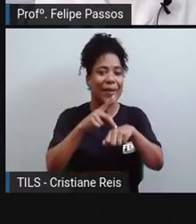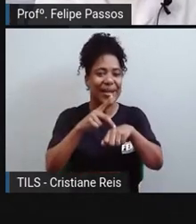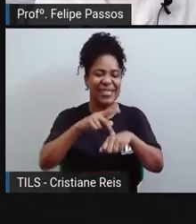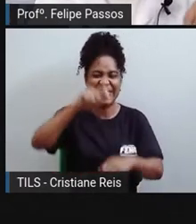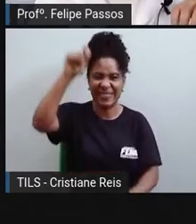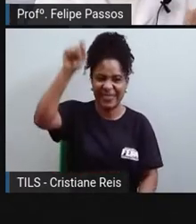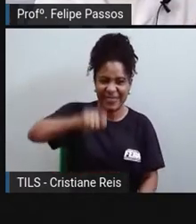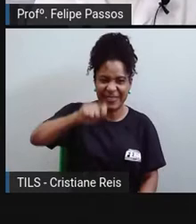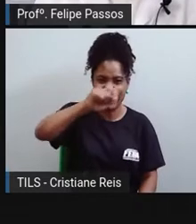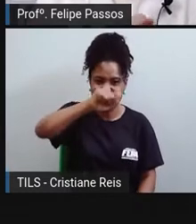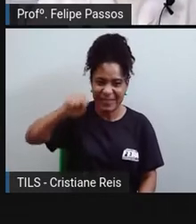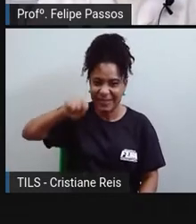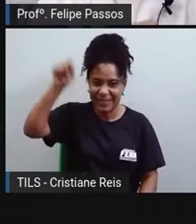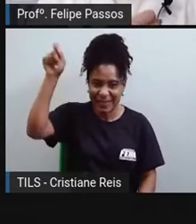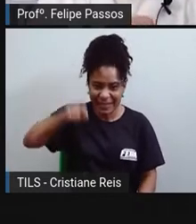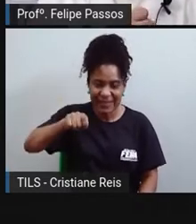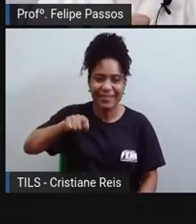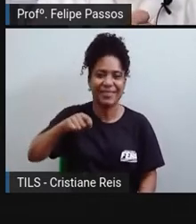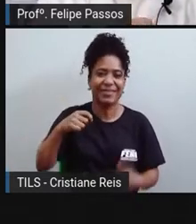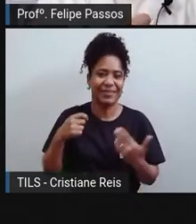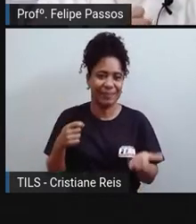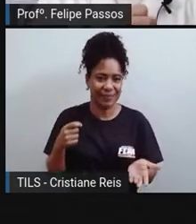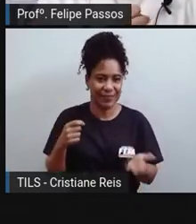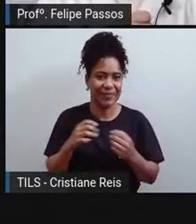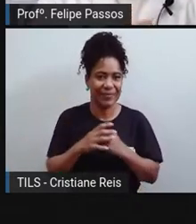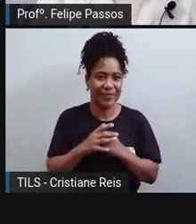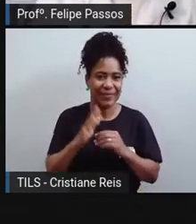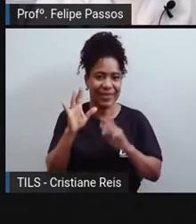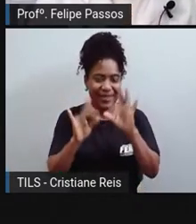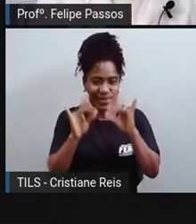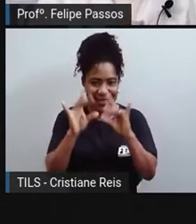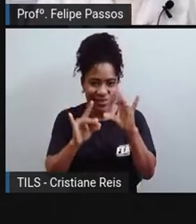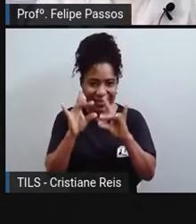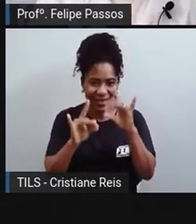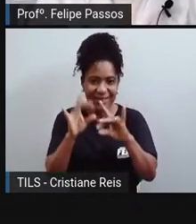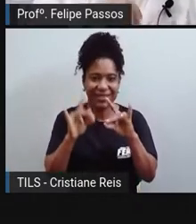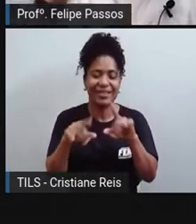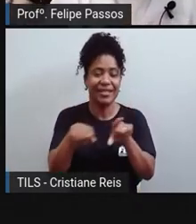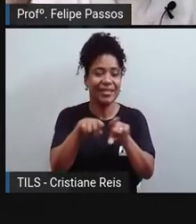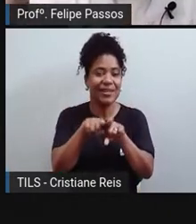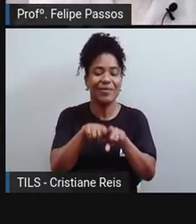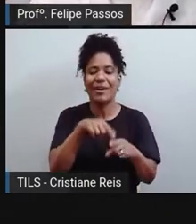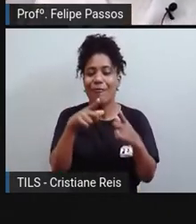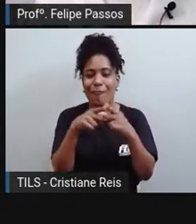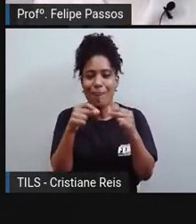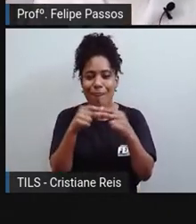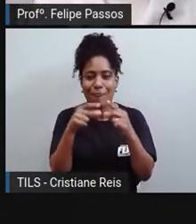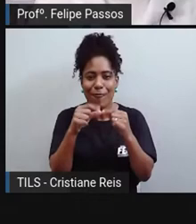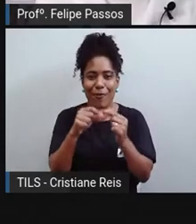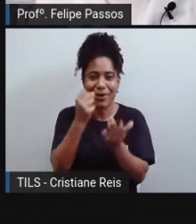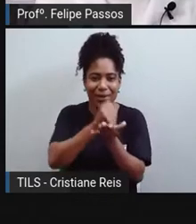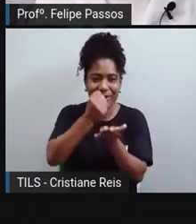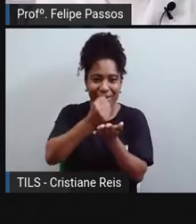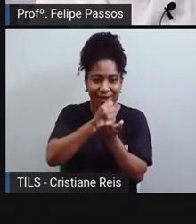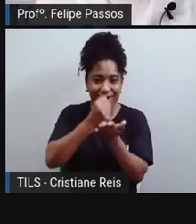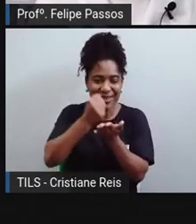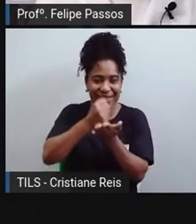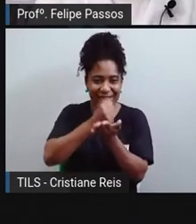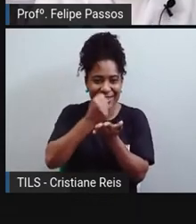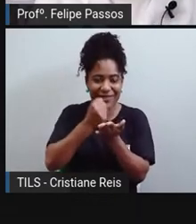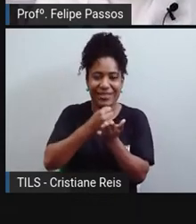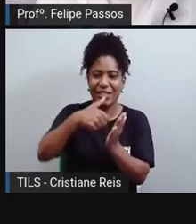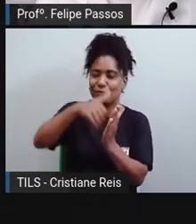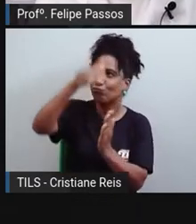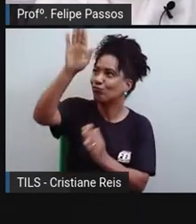macerado, que é tipo folhas machucadas, sementes machucadas para fazer tintas para a parede,